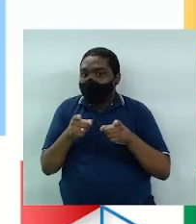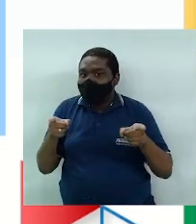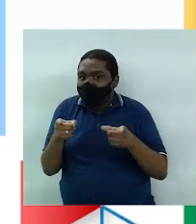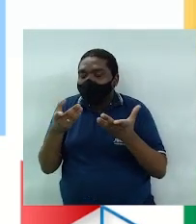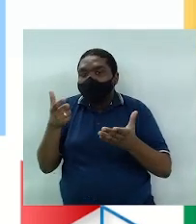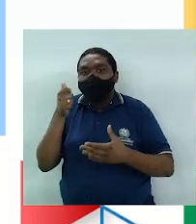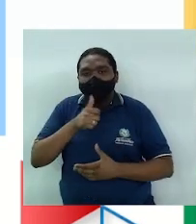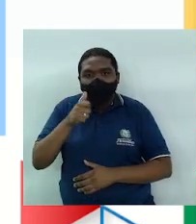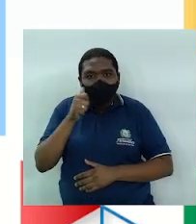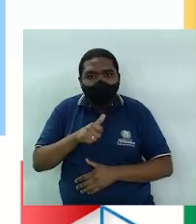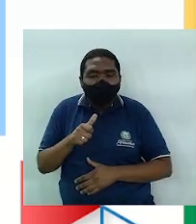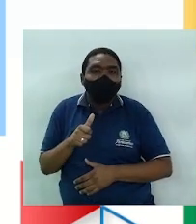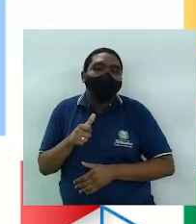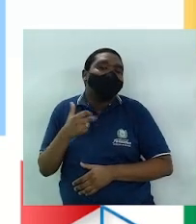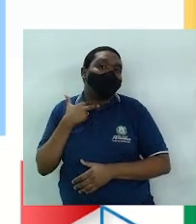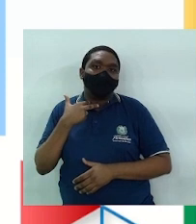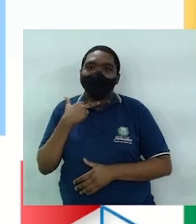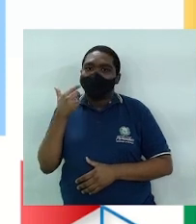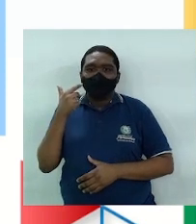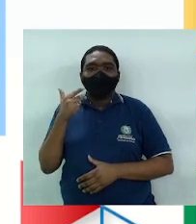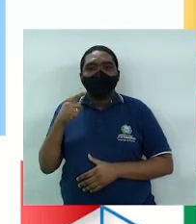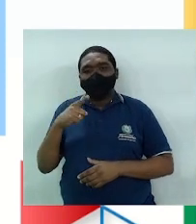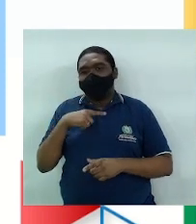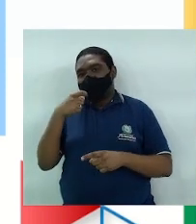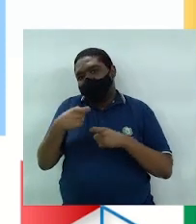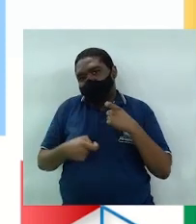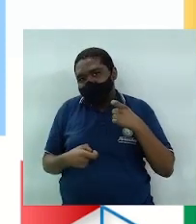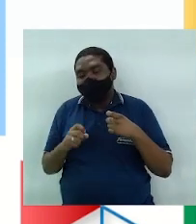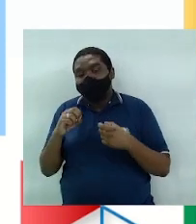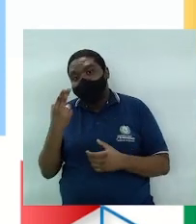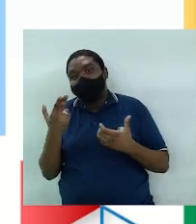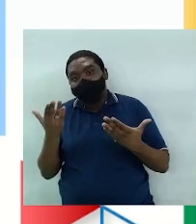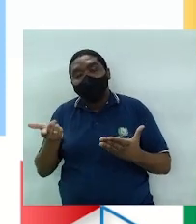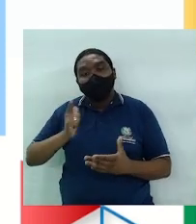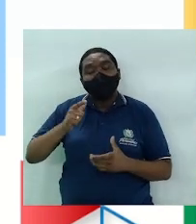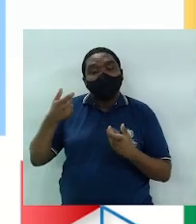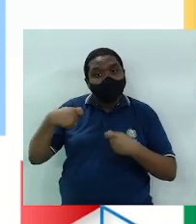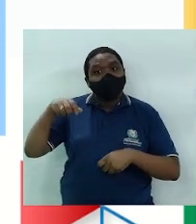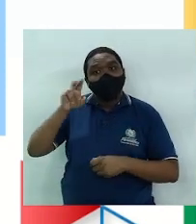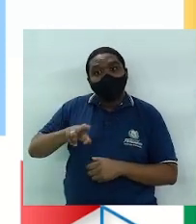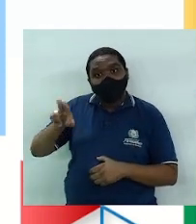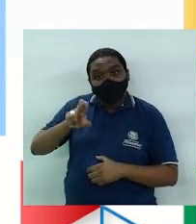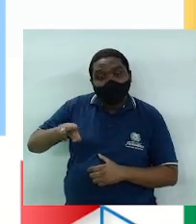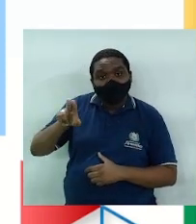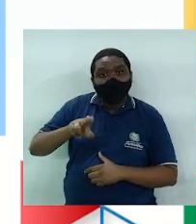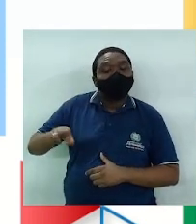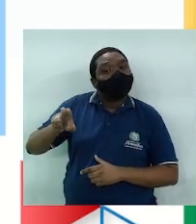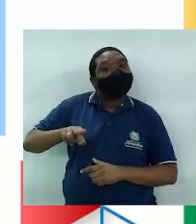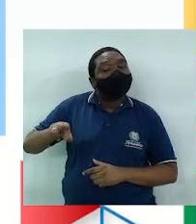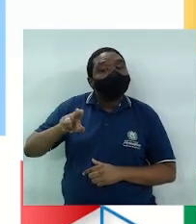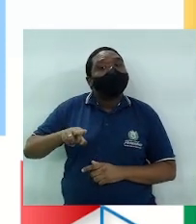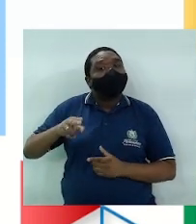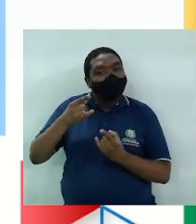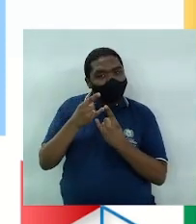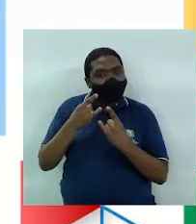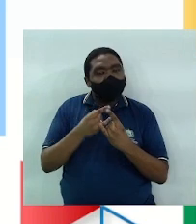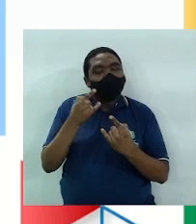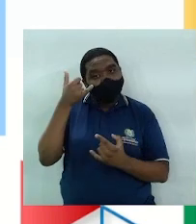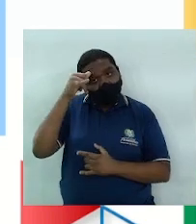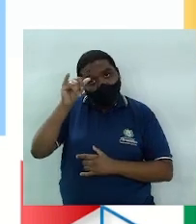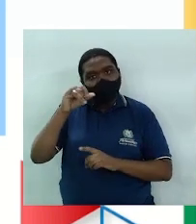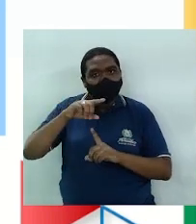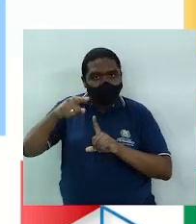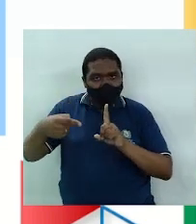a mulher não deve ter relações sexuais, ou então deve tê-las usando preservativo para não correr o risco de engravidar.